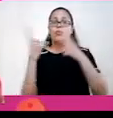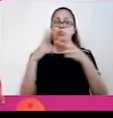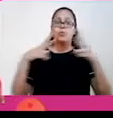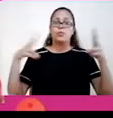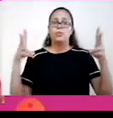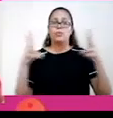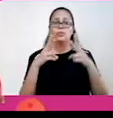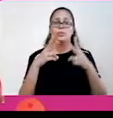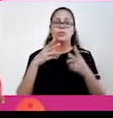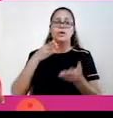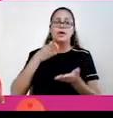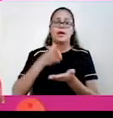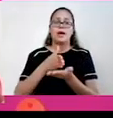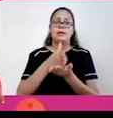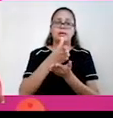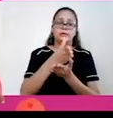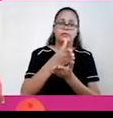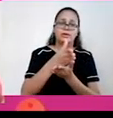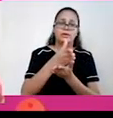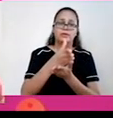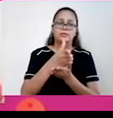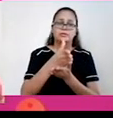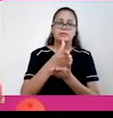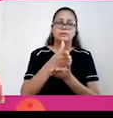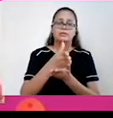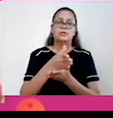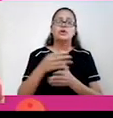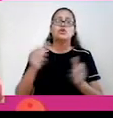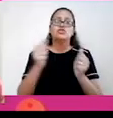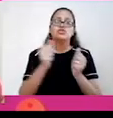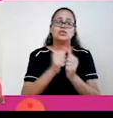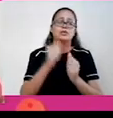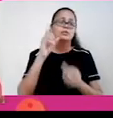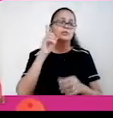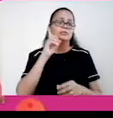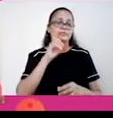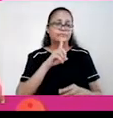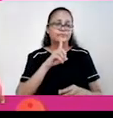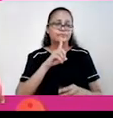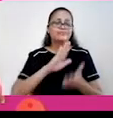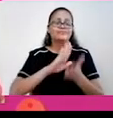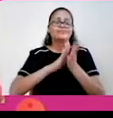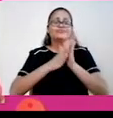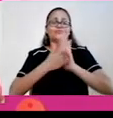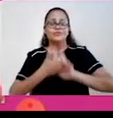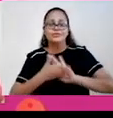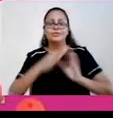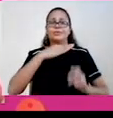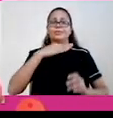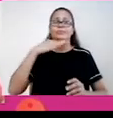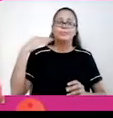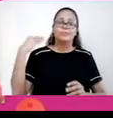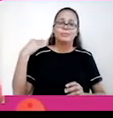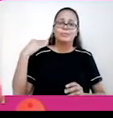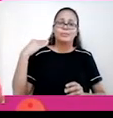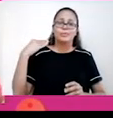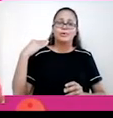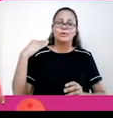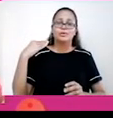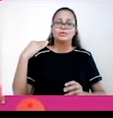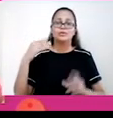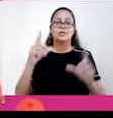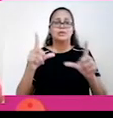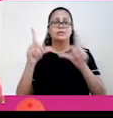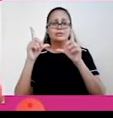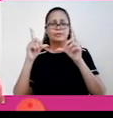furacões, eles atravessam o Caribe, chegam ao litoral dos Estados Unidos, causando aí destruições, mortes e grandes danos materiais. Nós temos aqui uma foto de um